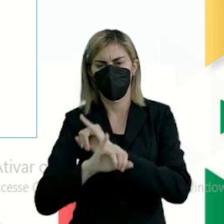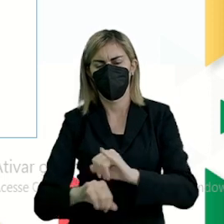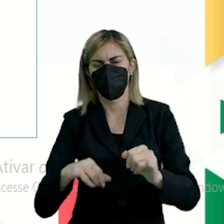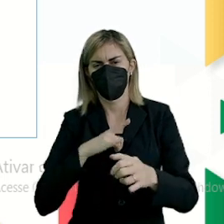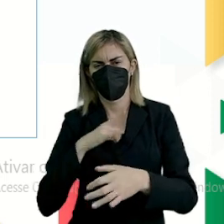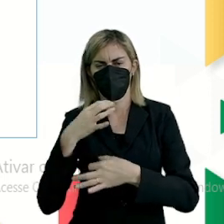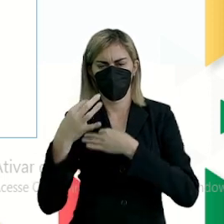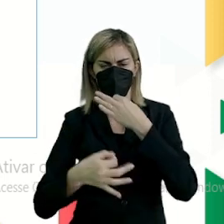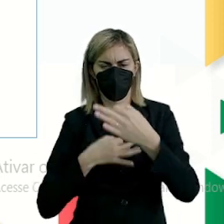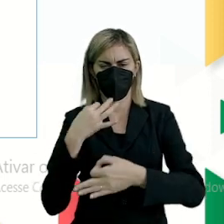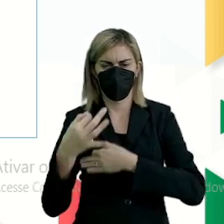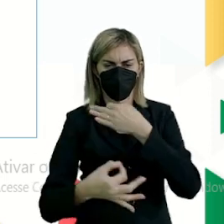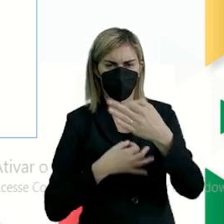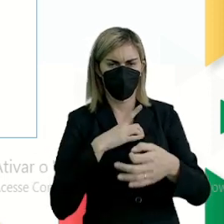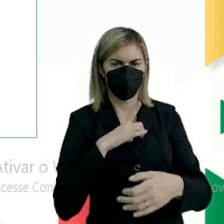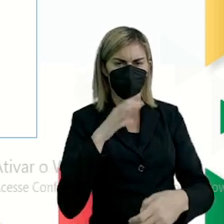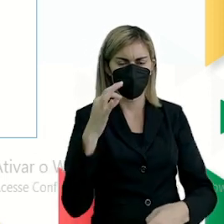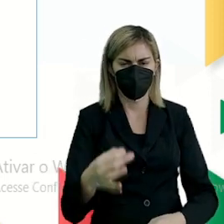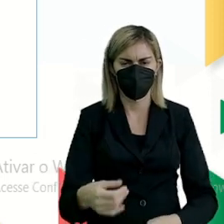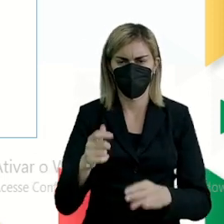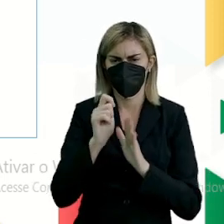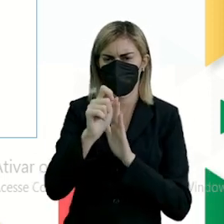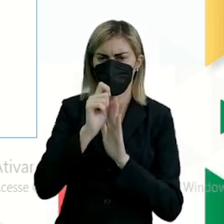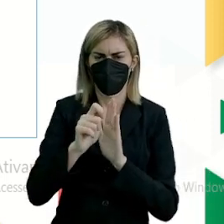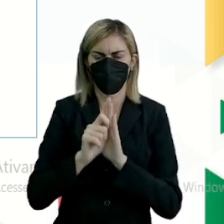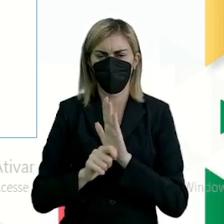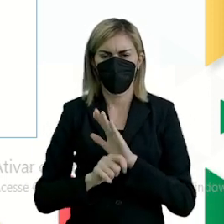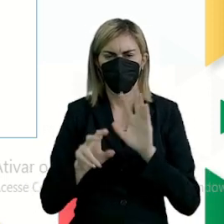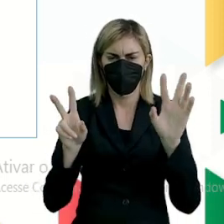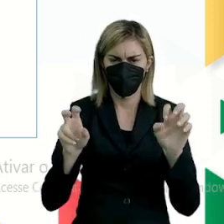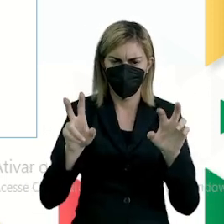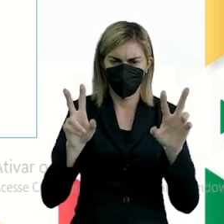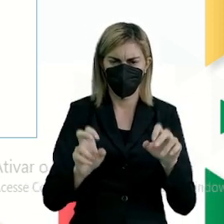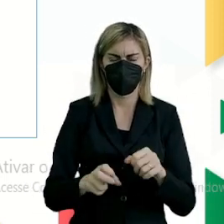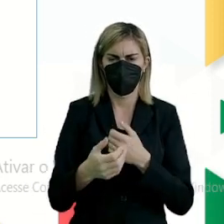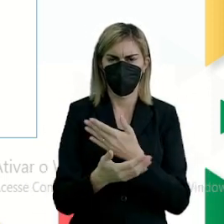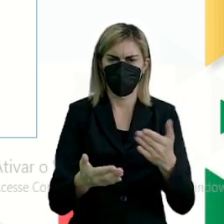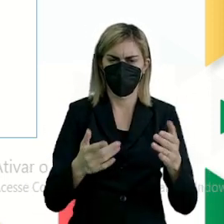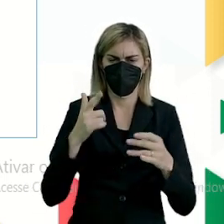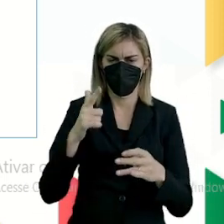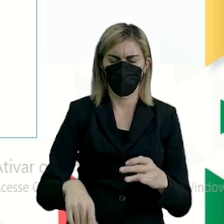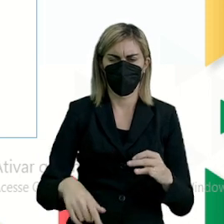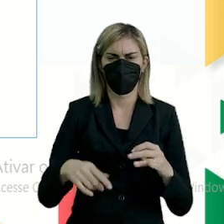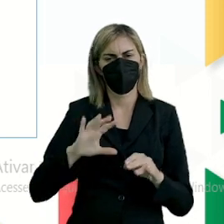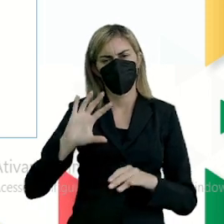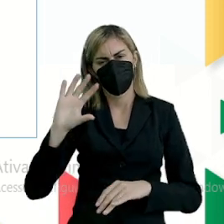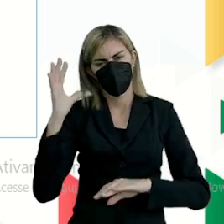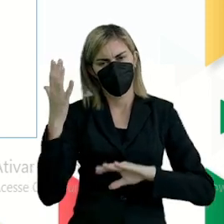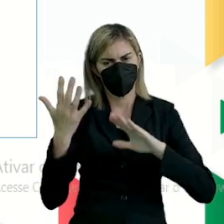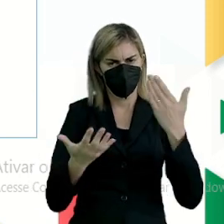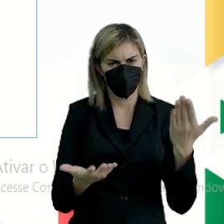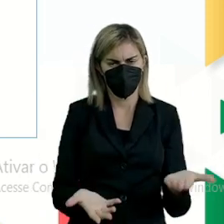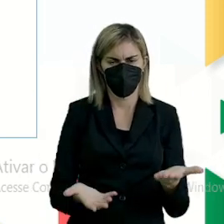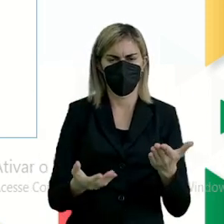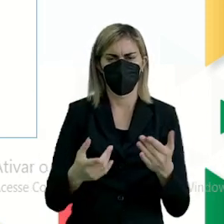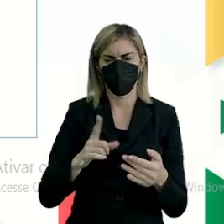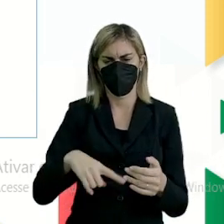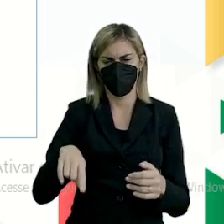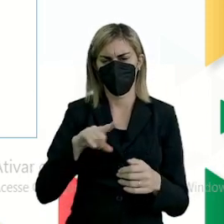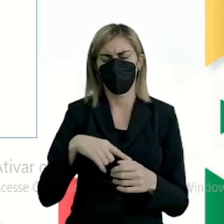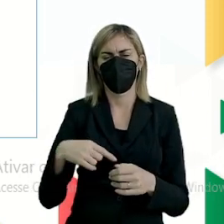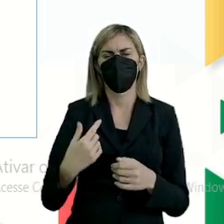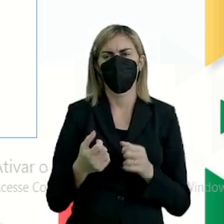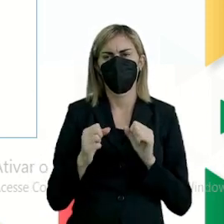opinião, certo? Do redator sobre o fato. É bastante provável, veja só ele diz, É